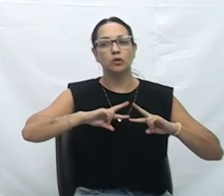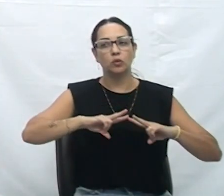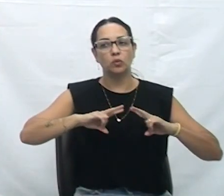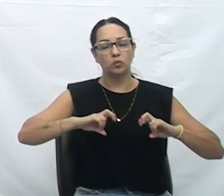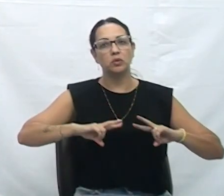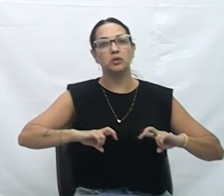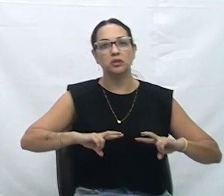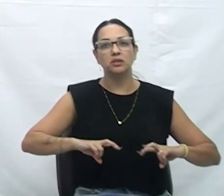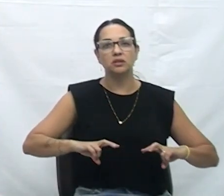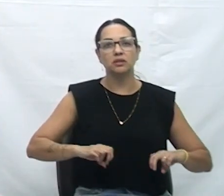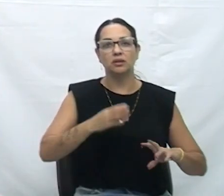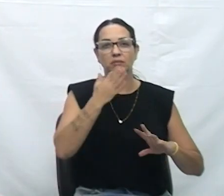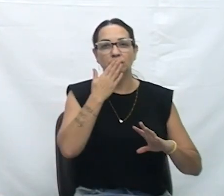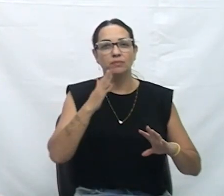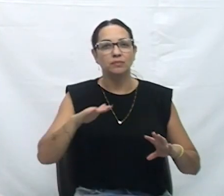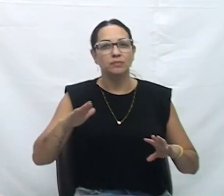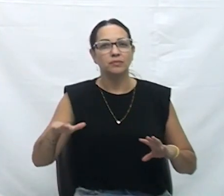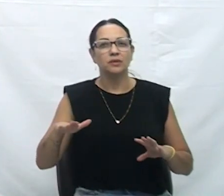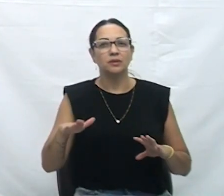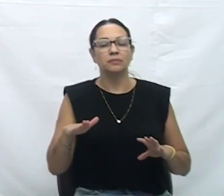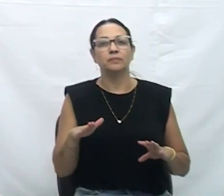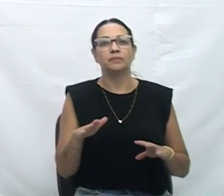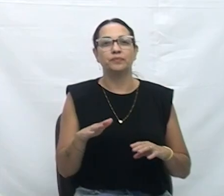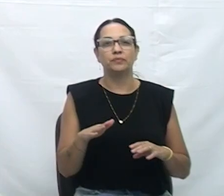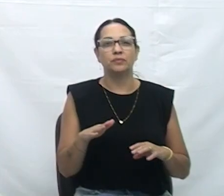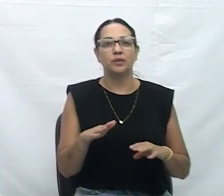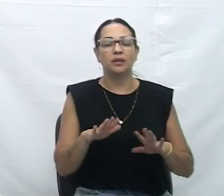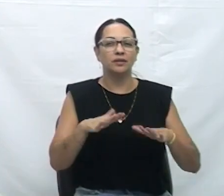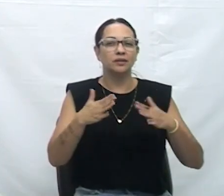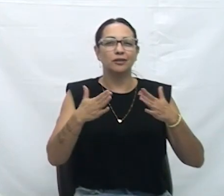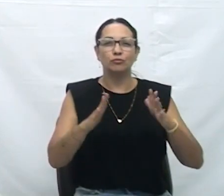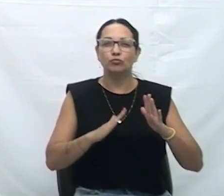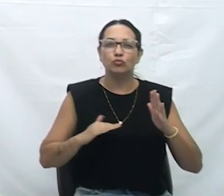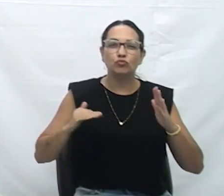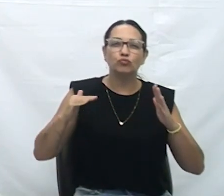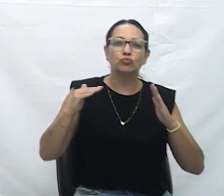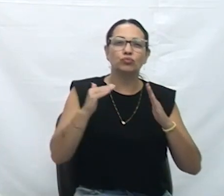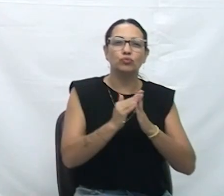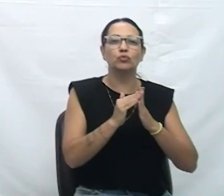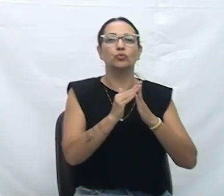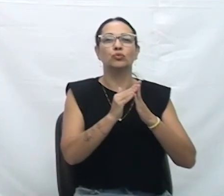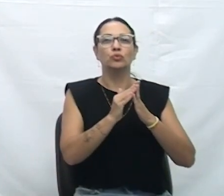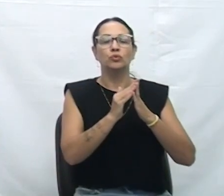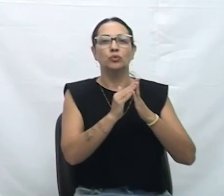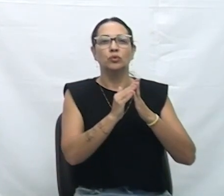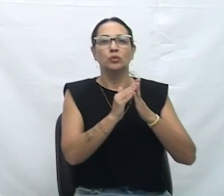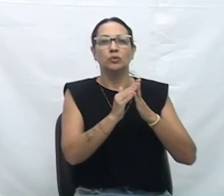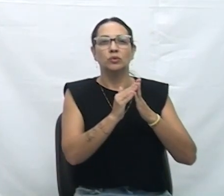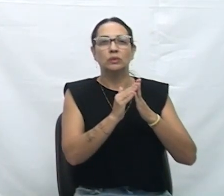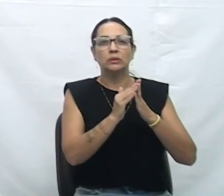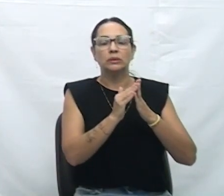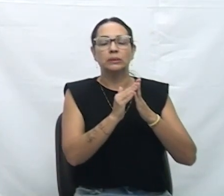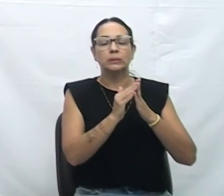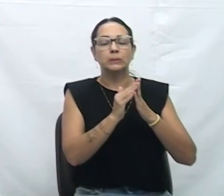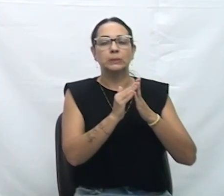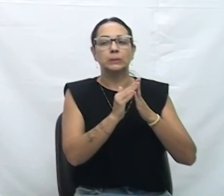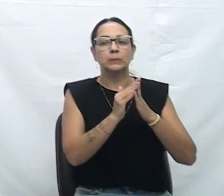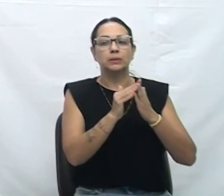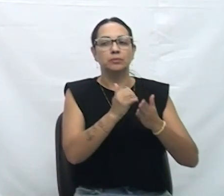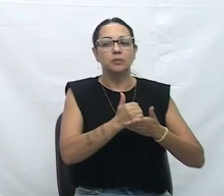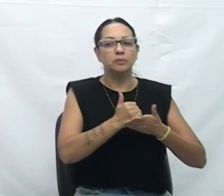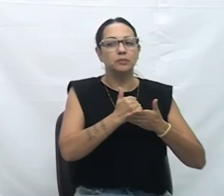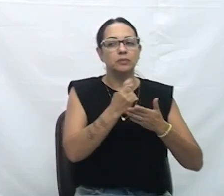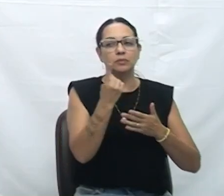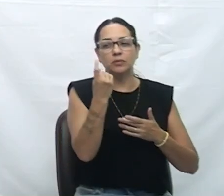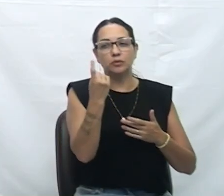fazer para a criança, ou seja, toda essa questão que envolve a criança apenas num lugar, num local. E nesse local, nessa